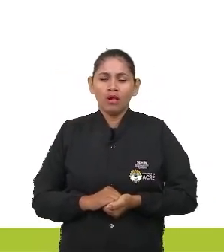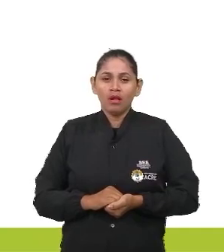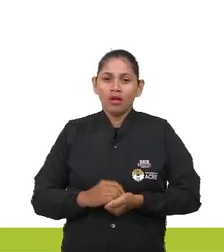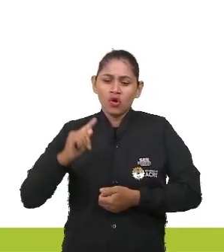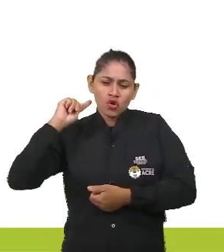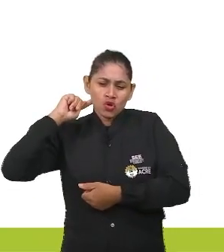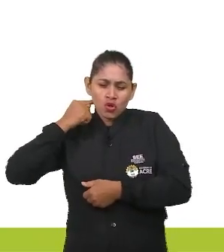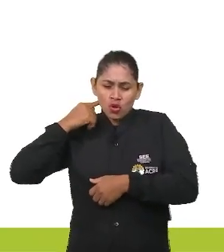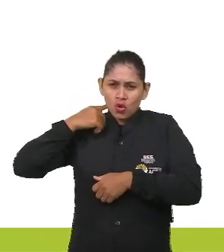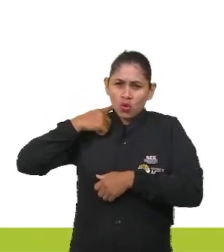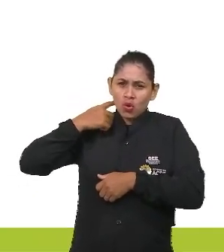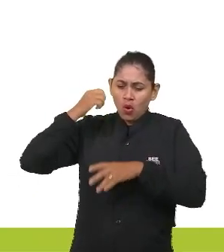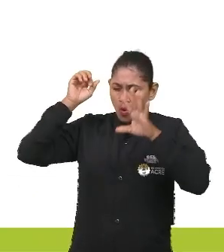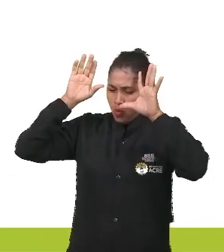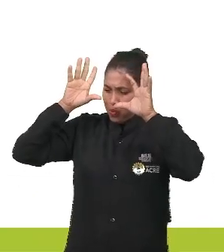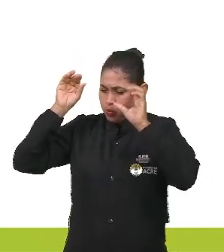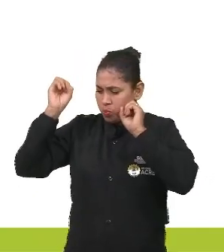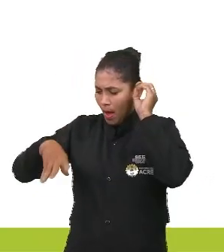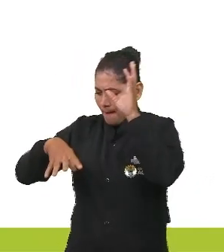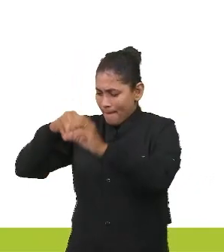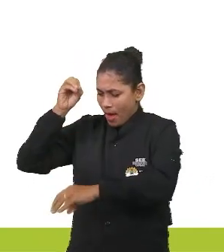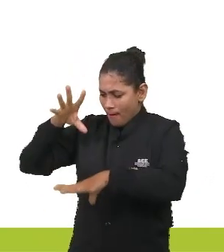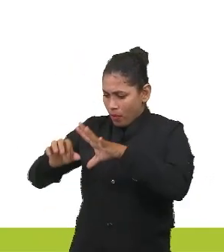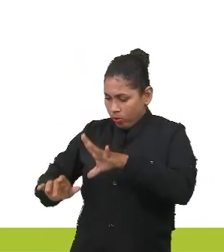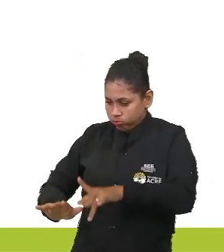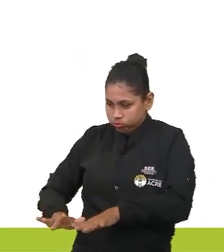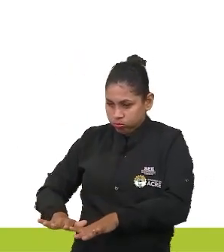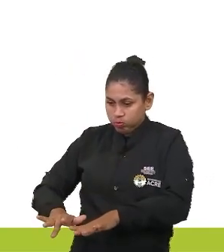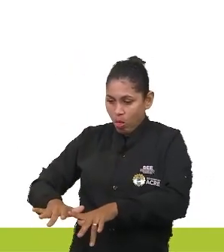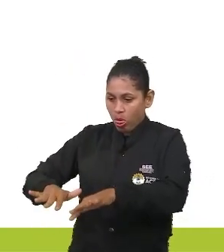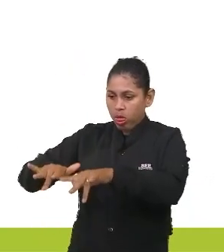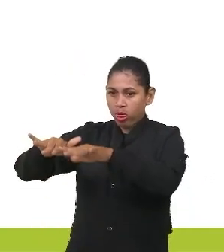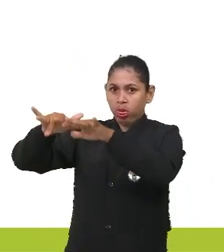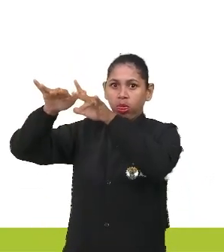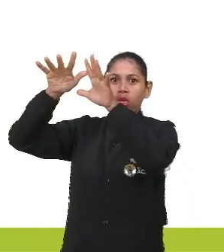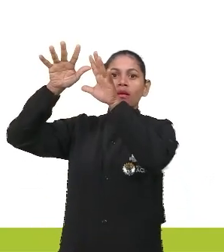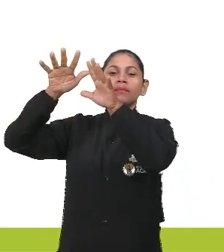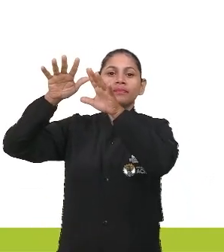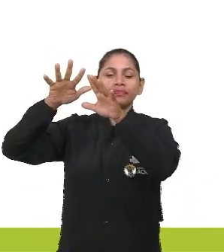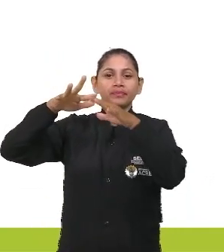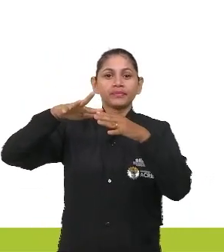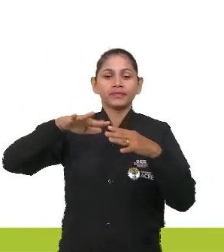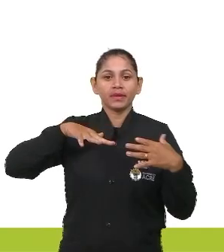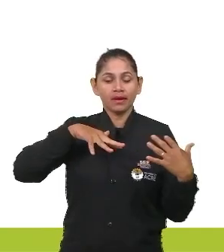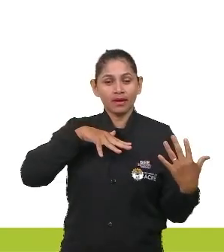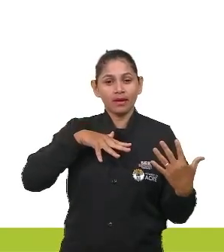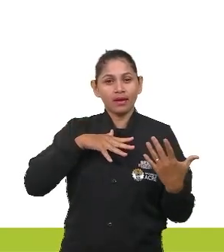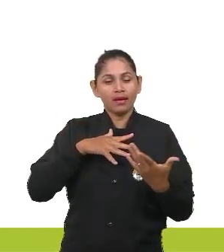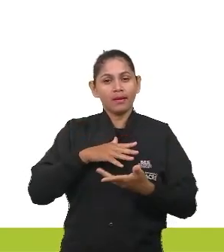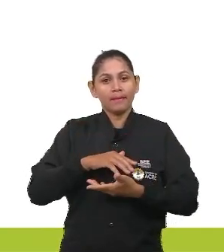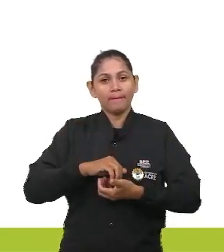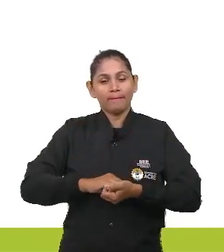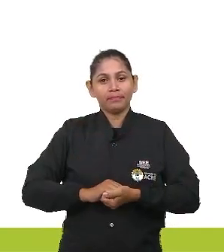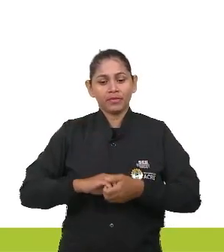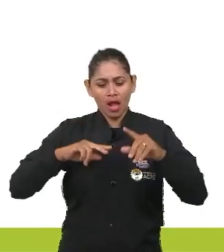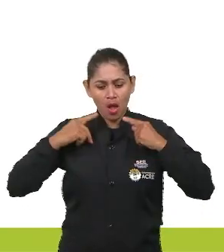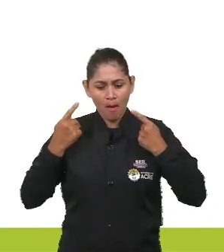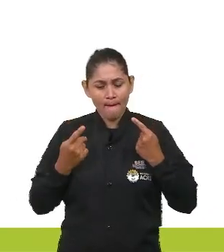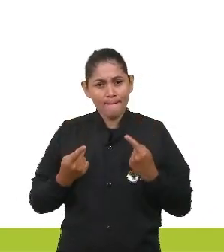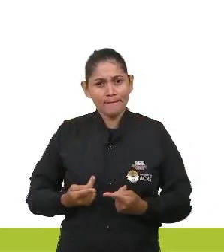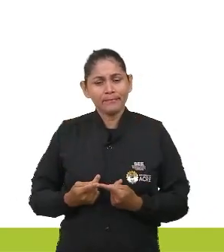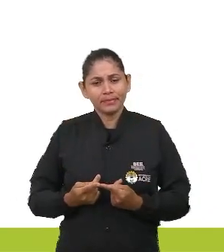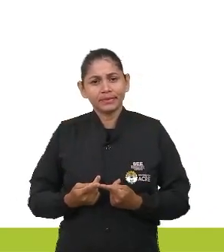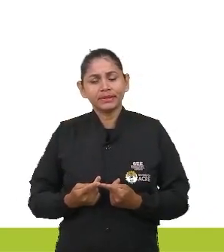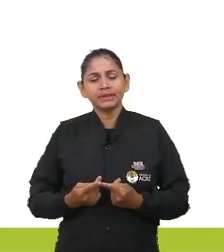e poluir a atmosfera com gases tóxicos a humanidade deixou o planeta e passou a viver